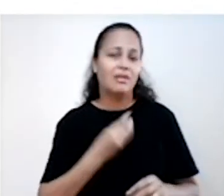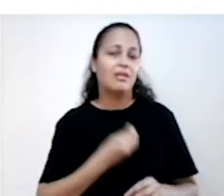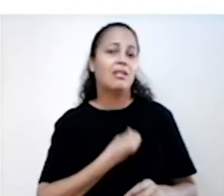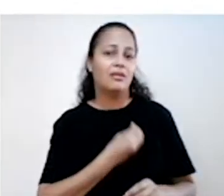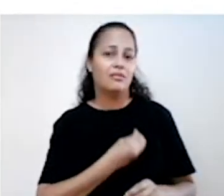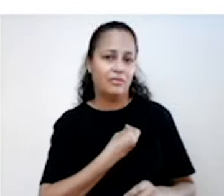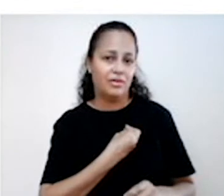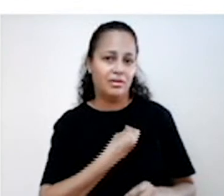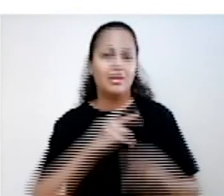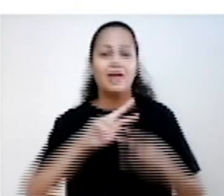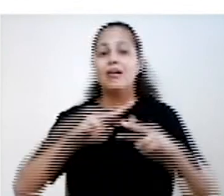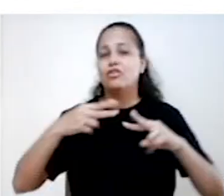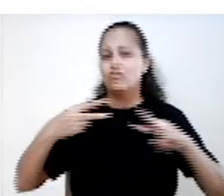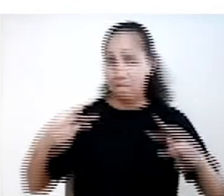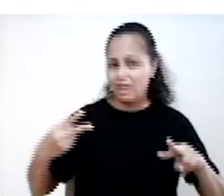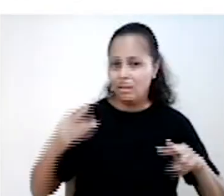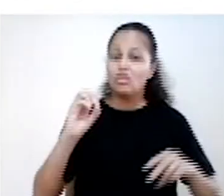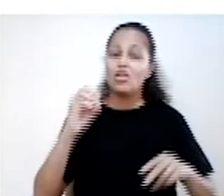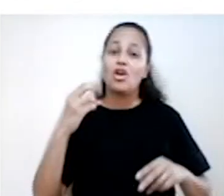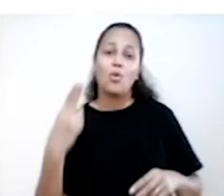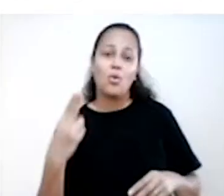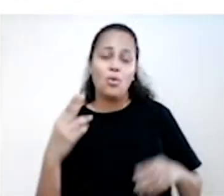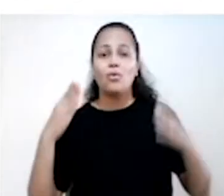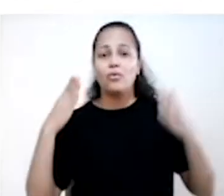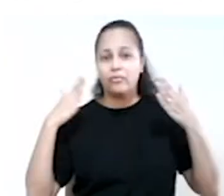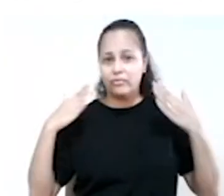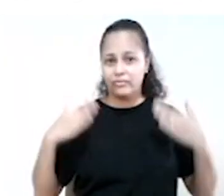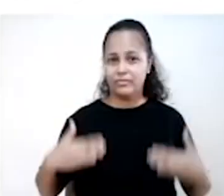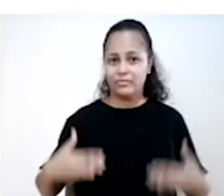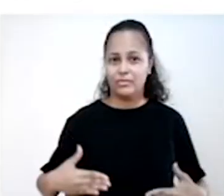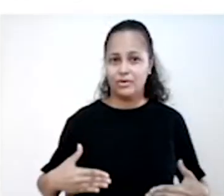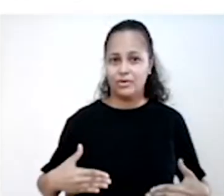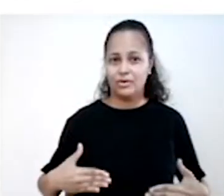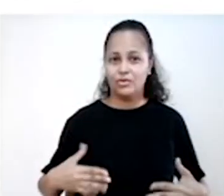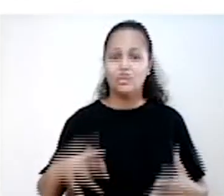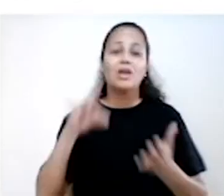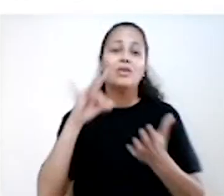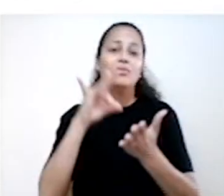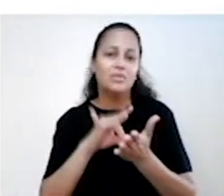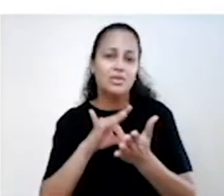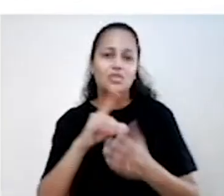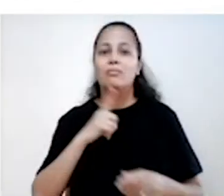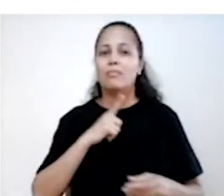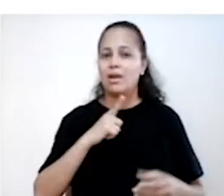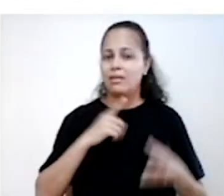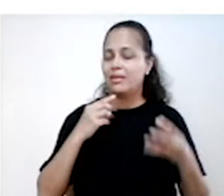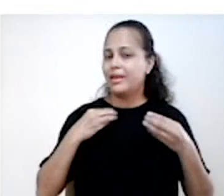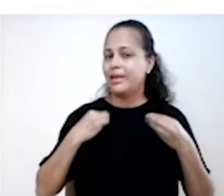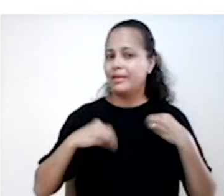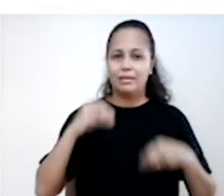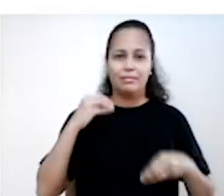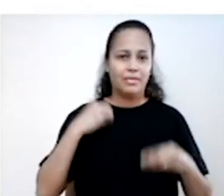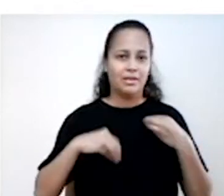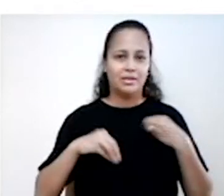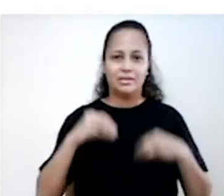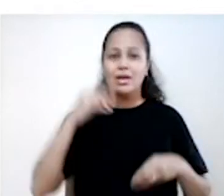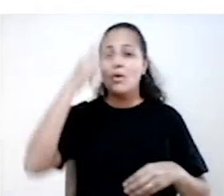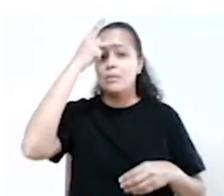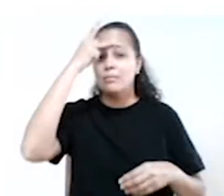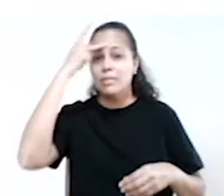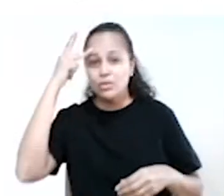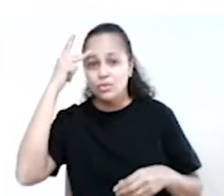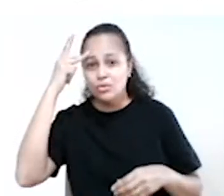da vida, a genética ou a fisiológica, que são os riscos de ter depressão, são maiores em pessoas que tenham